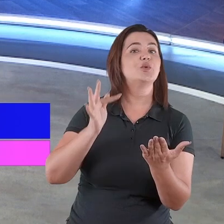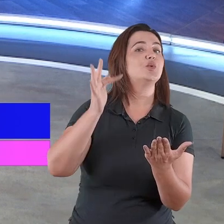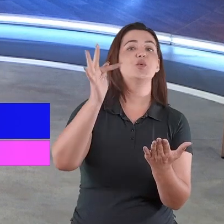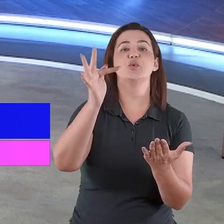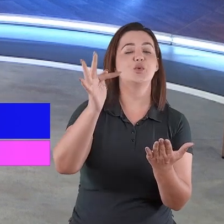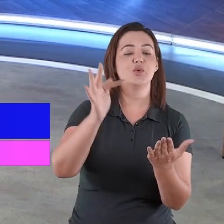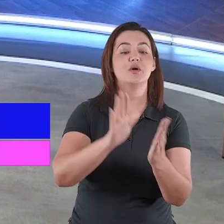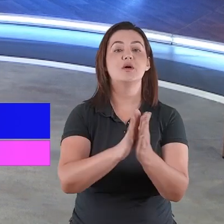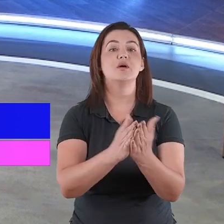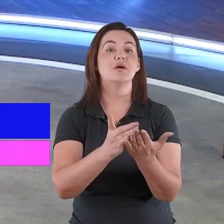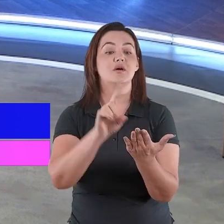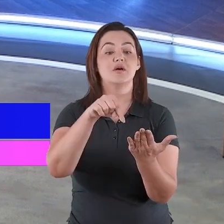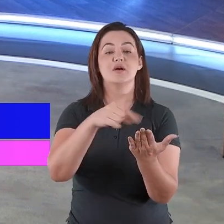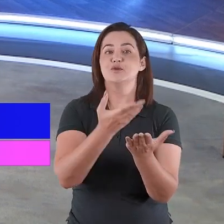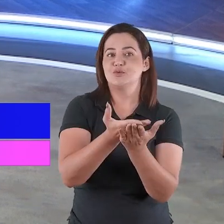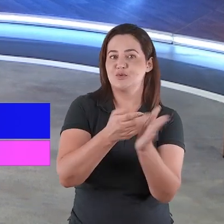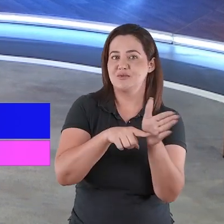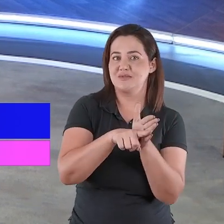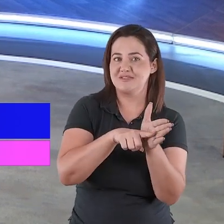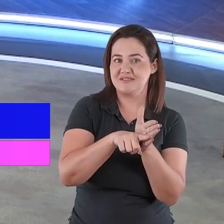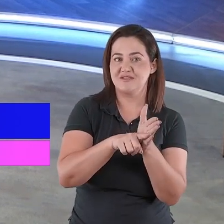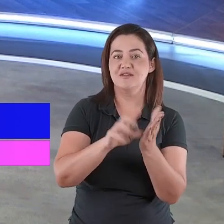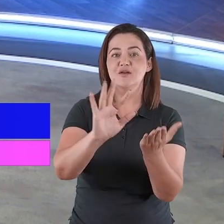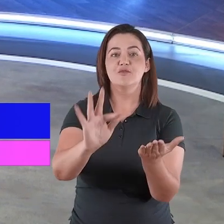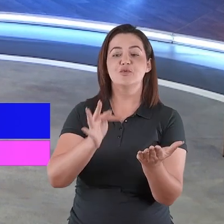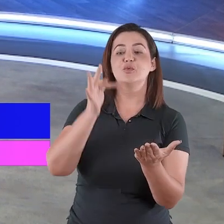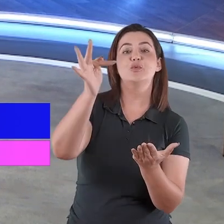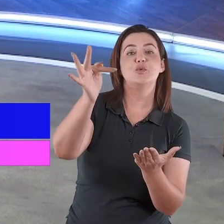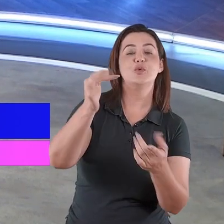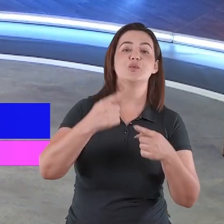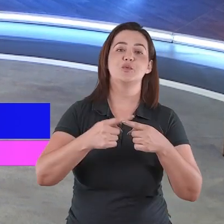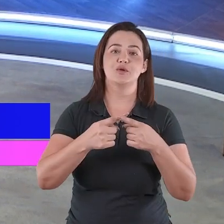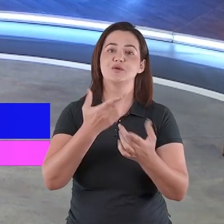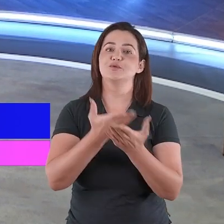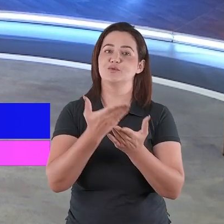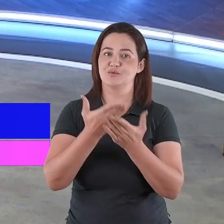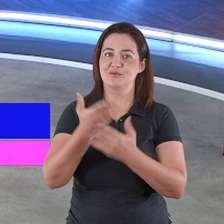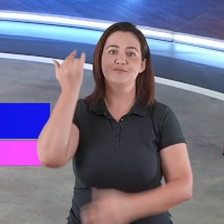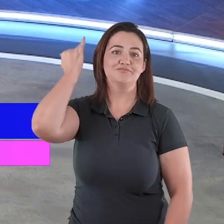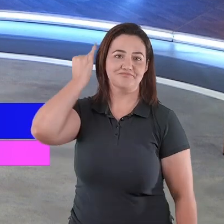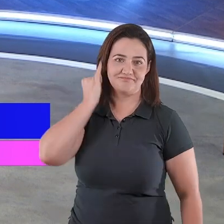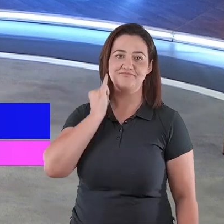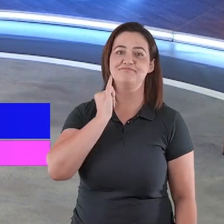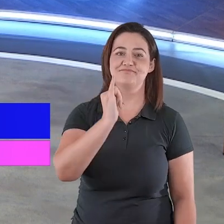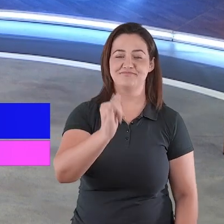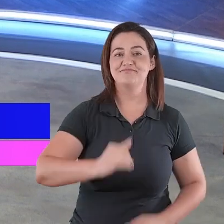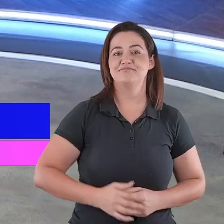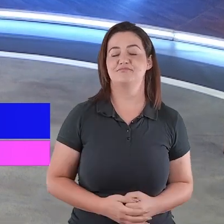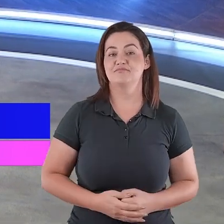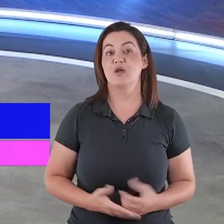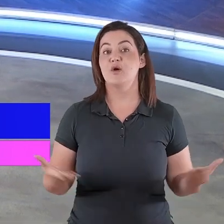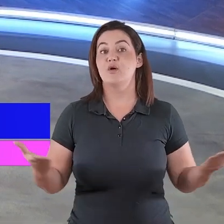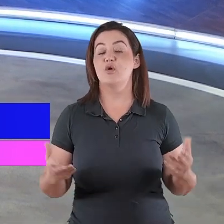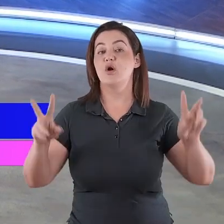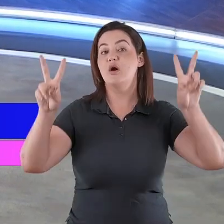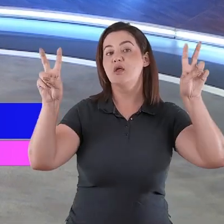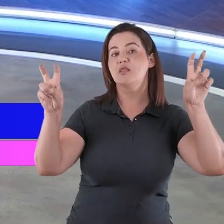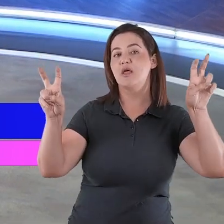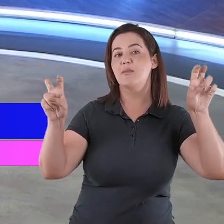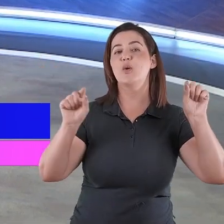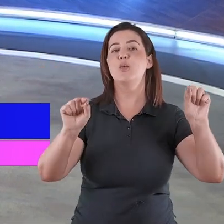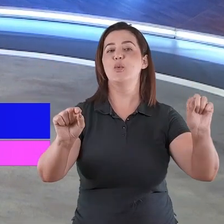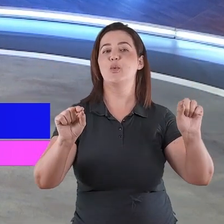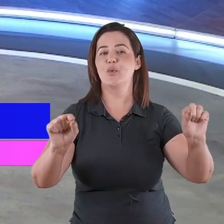Arena porque discutimos a Bíblia e do futuro porque estudamos as profecias. E o tema de hoje vai falar